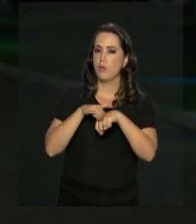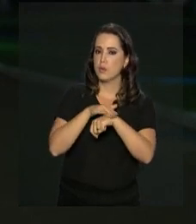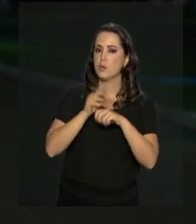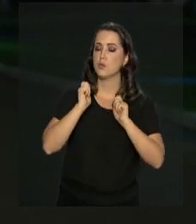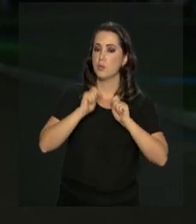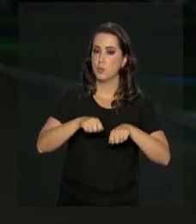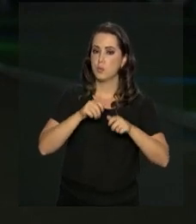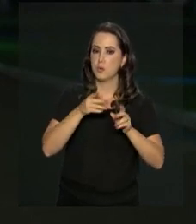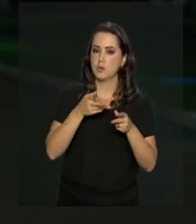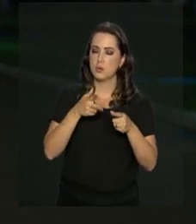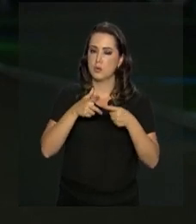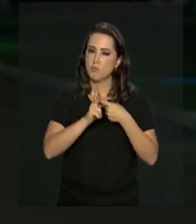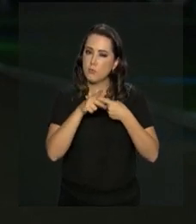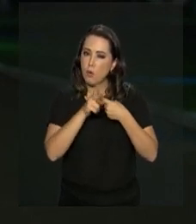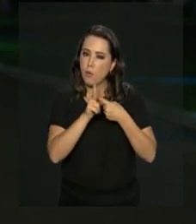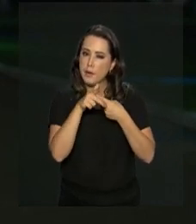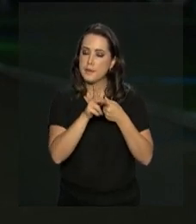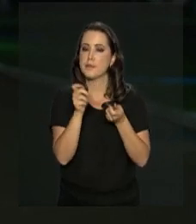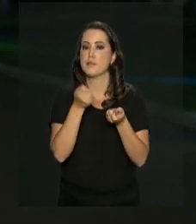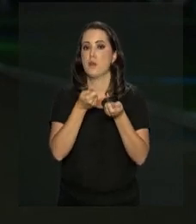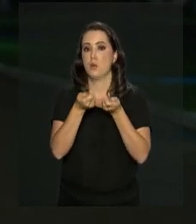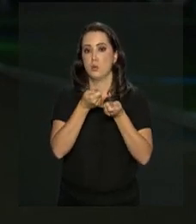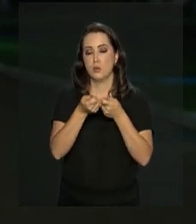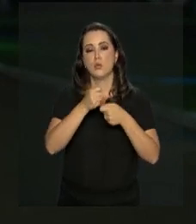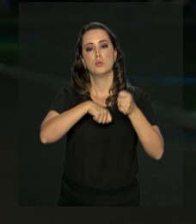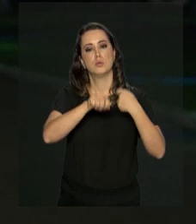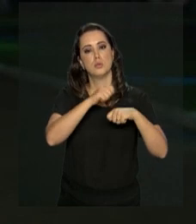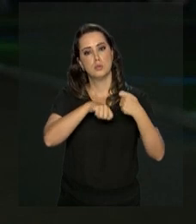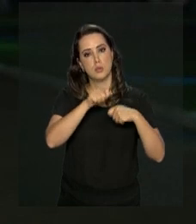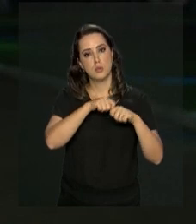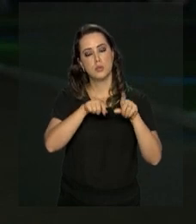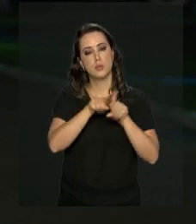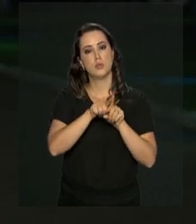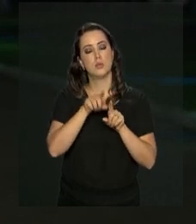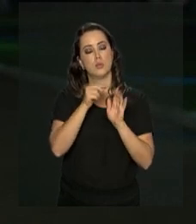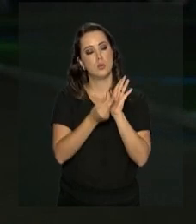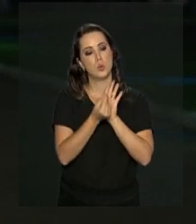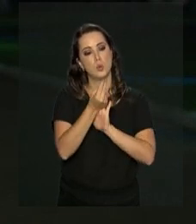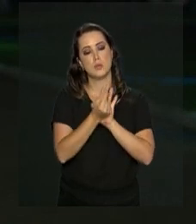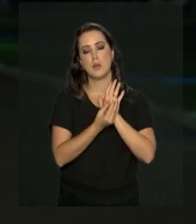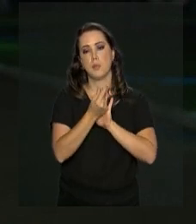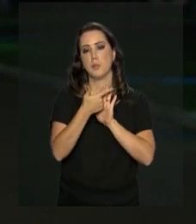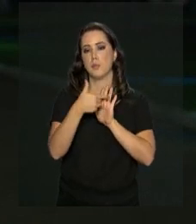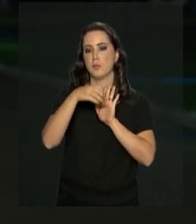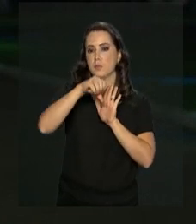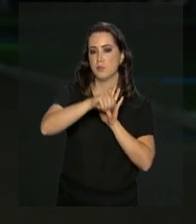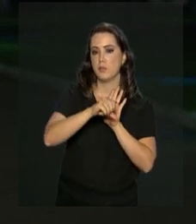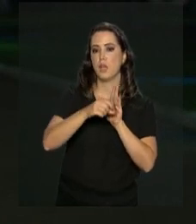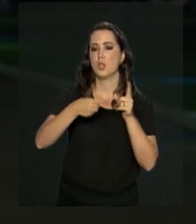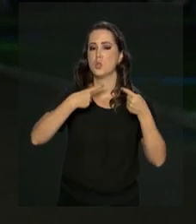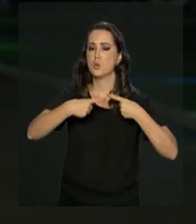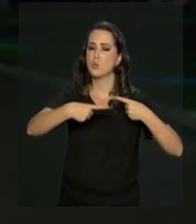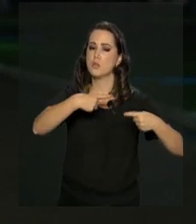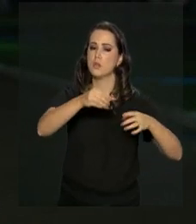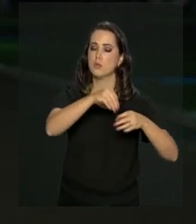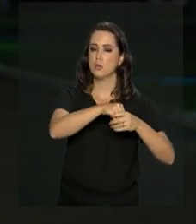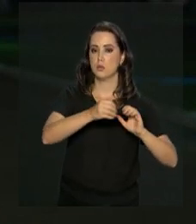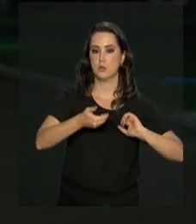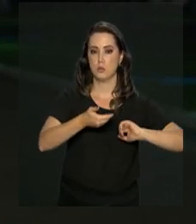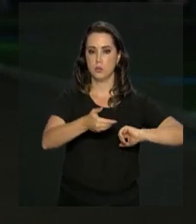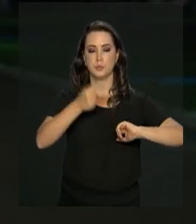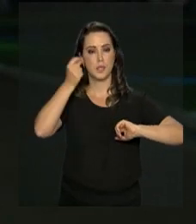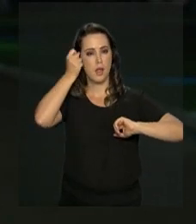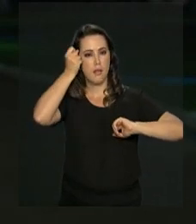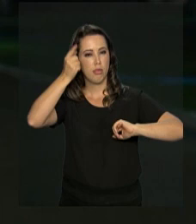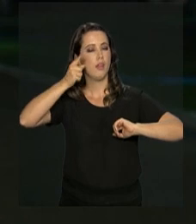possíveis ajustes no orçamento de 2019, que ainda está em discussão no Congresso. A ideia é adaptar